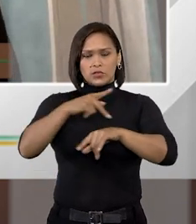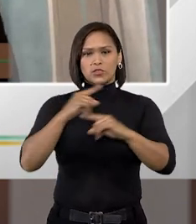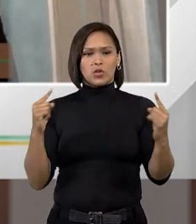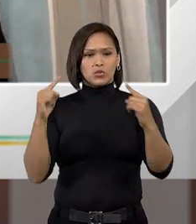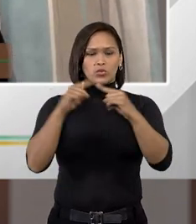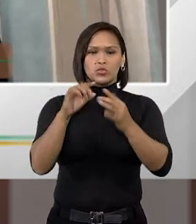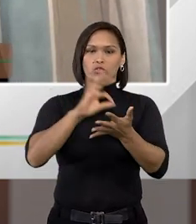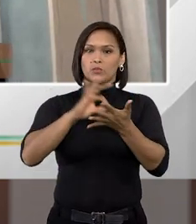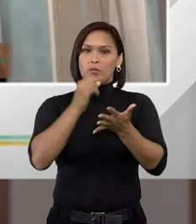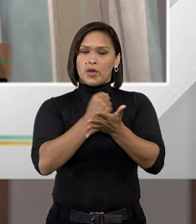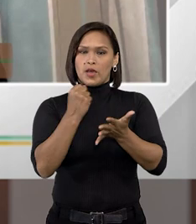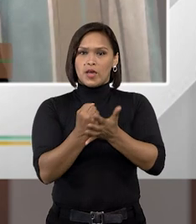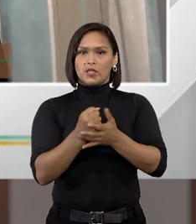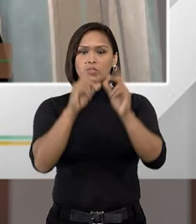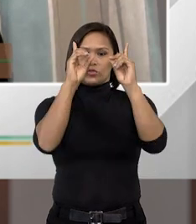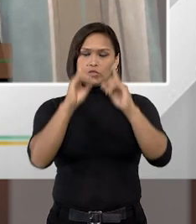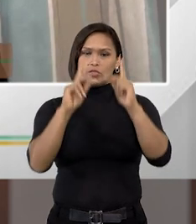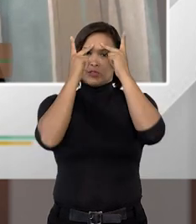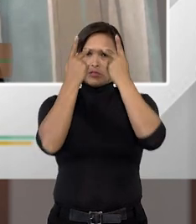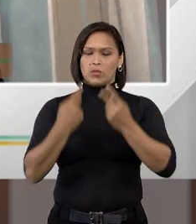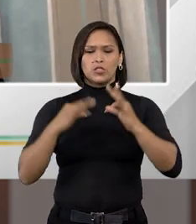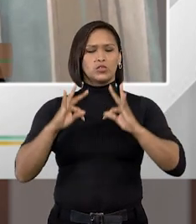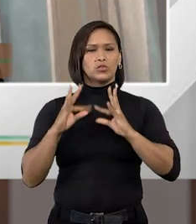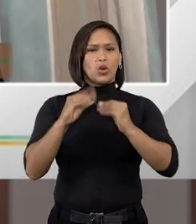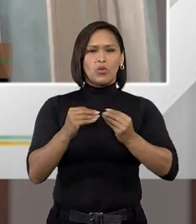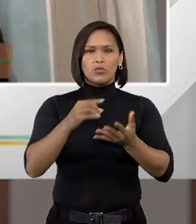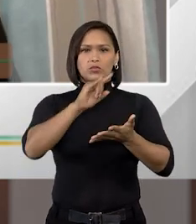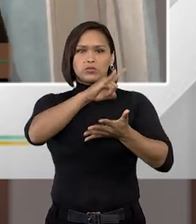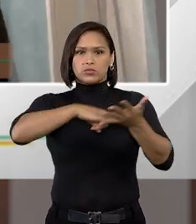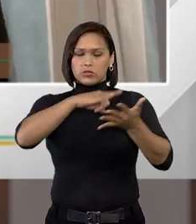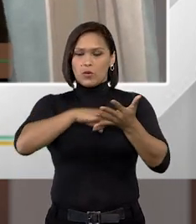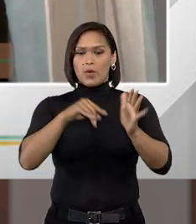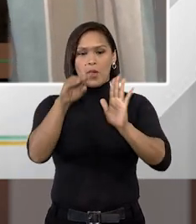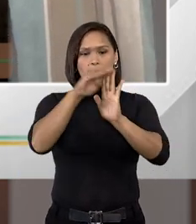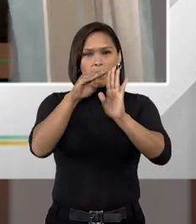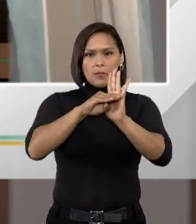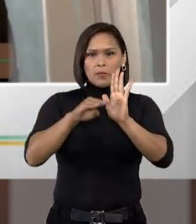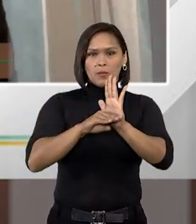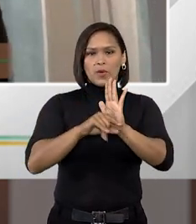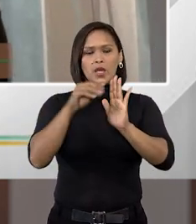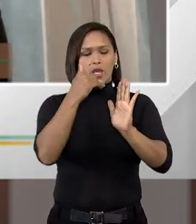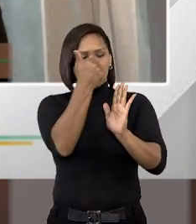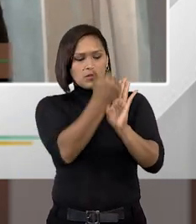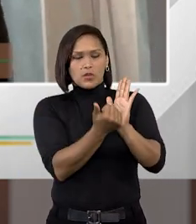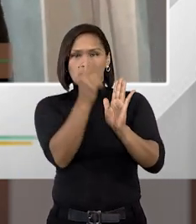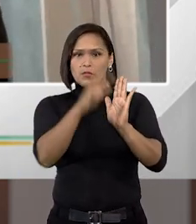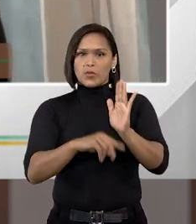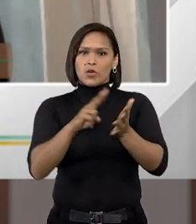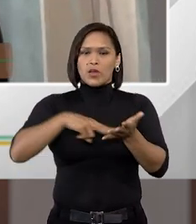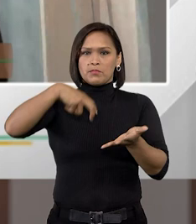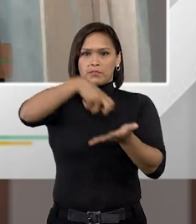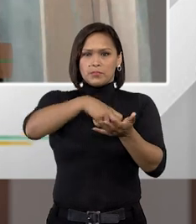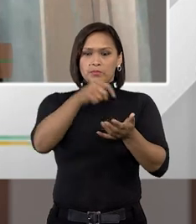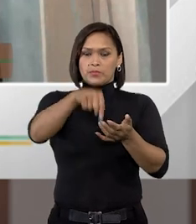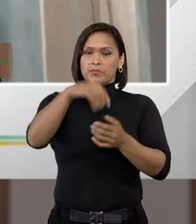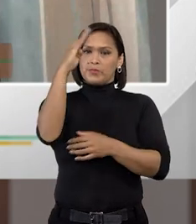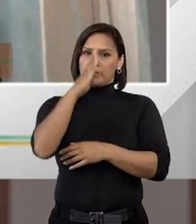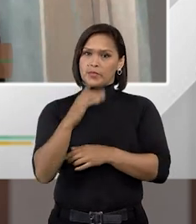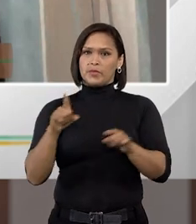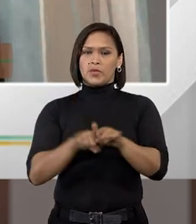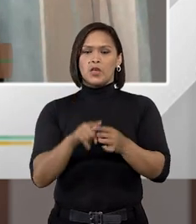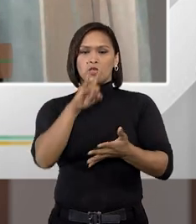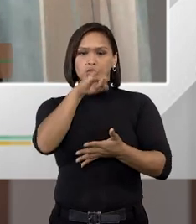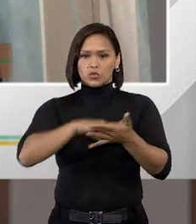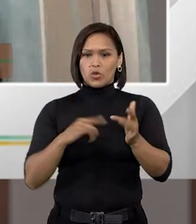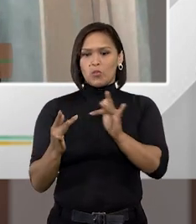pactos de direitos humanos, todos os documentos que, em um determinado momento, eles fazem remissão à execução da pena no Brasil, tanto